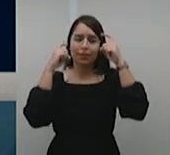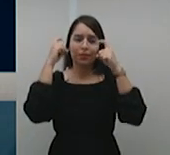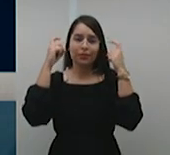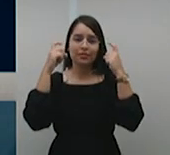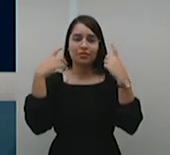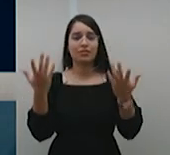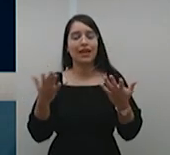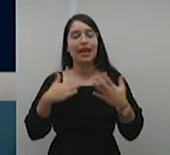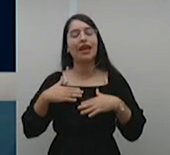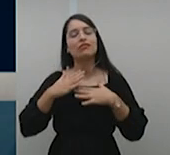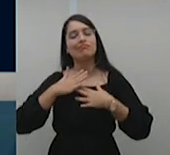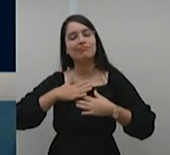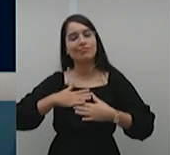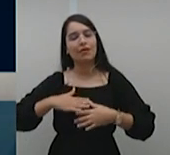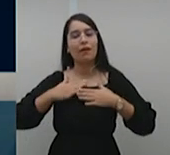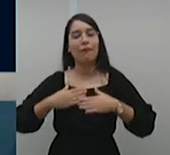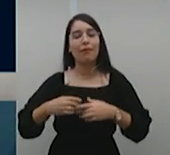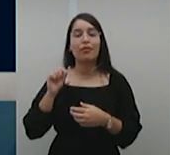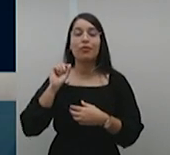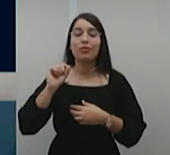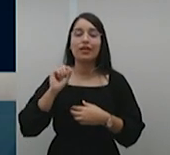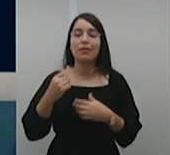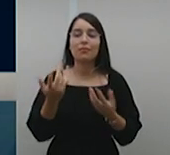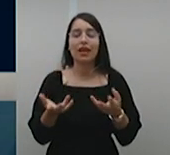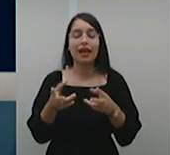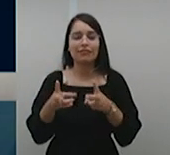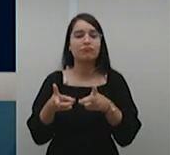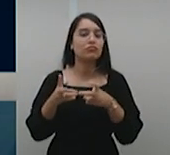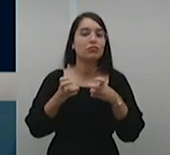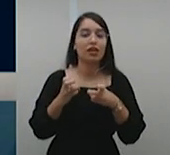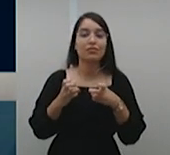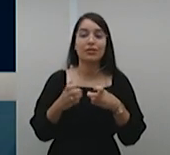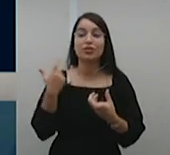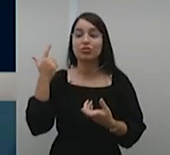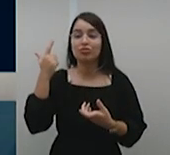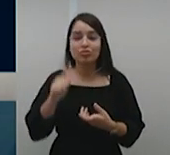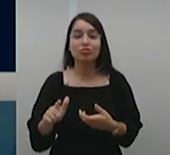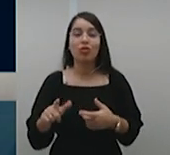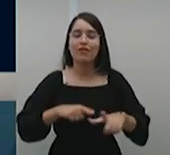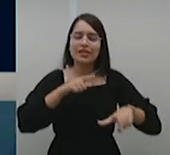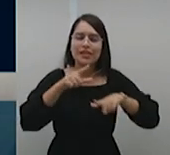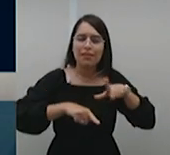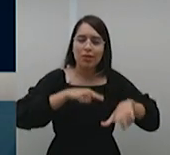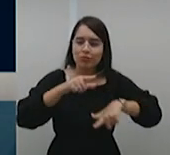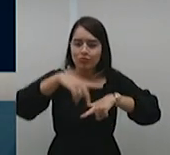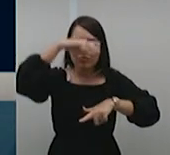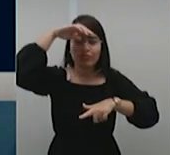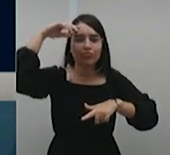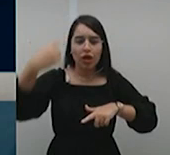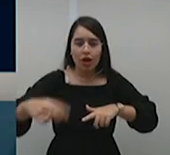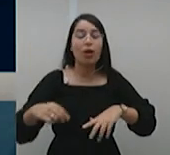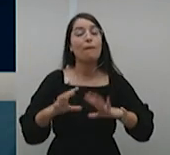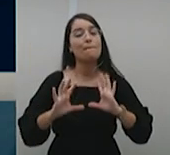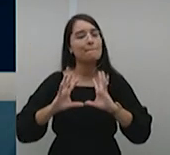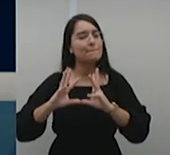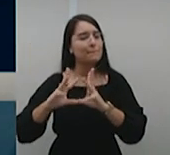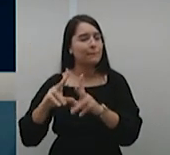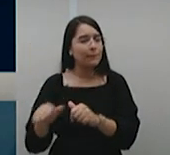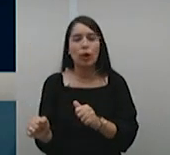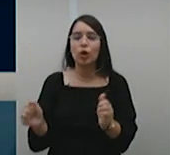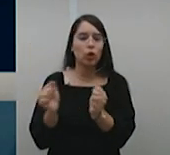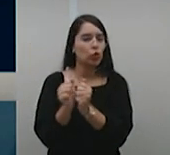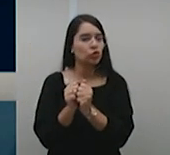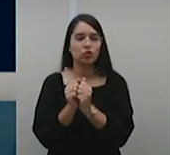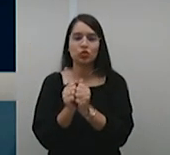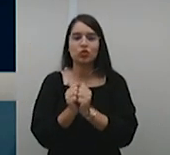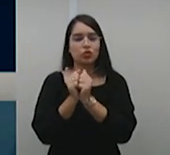advém de perceber claramente que, mais uma vez, trabalhamos muito. Todos que laboram nesta casa,